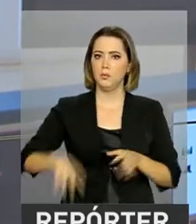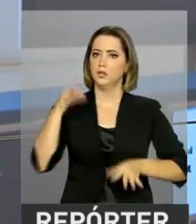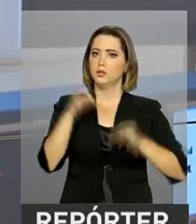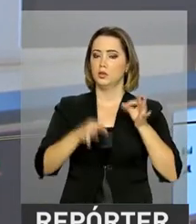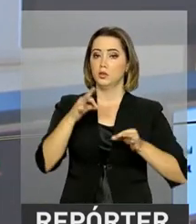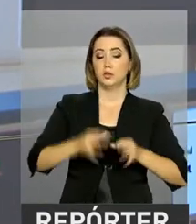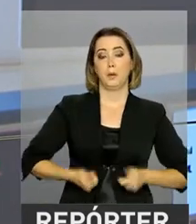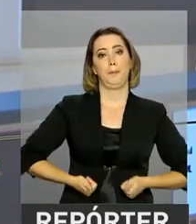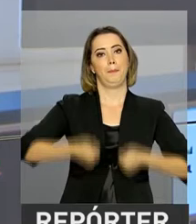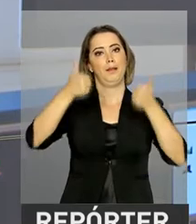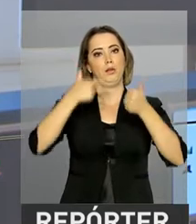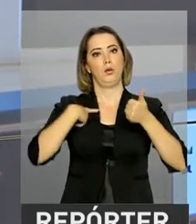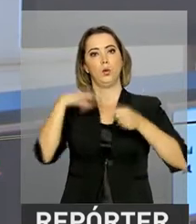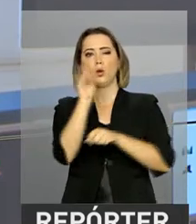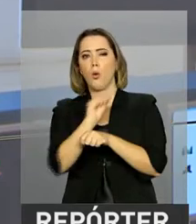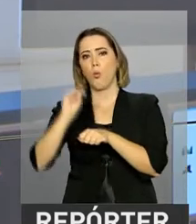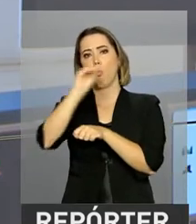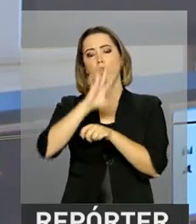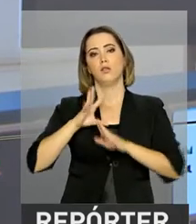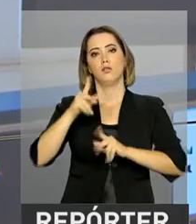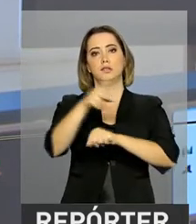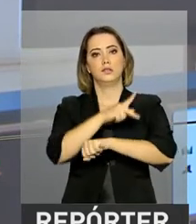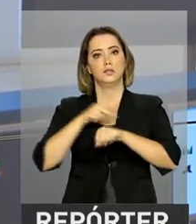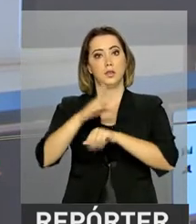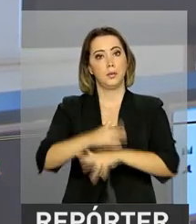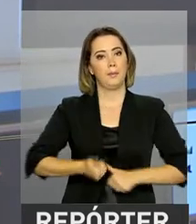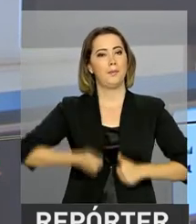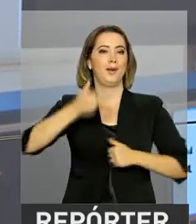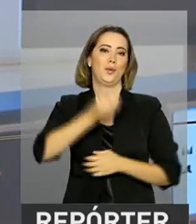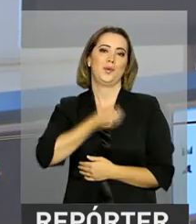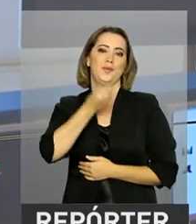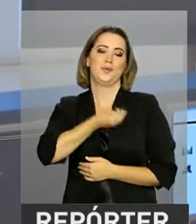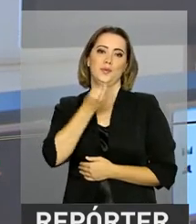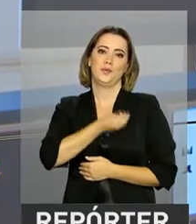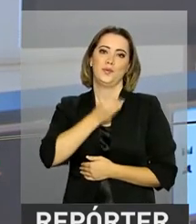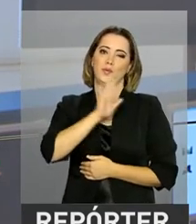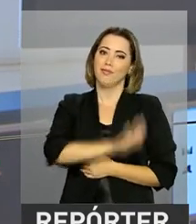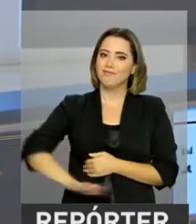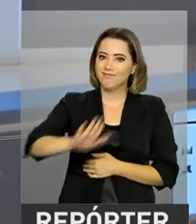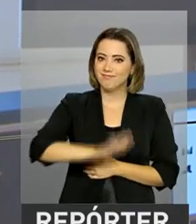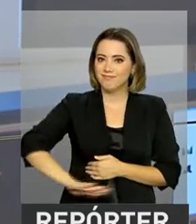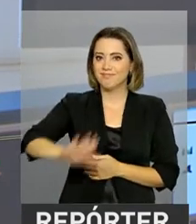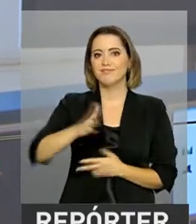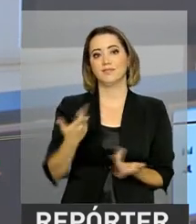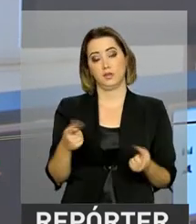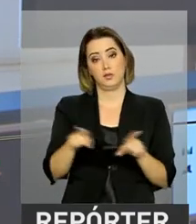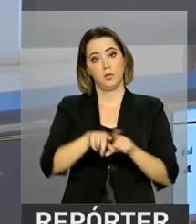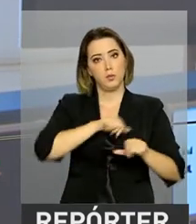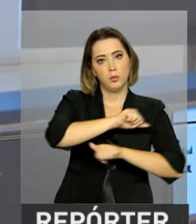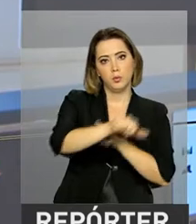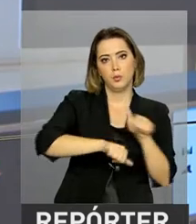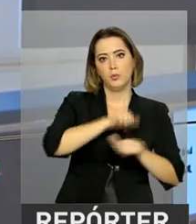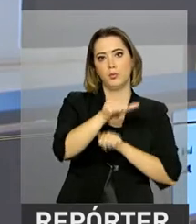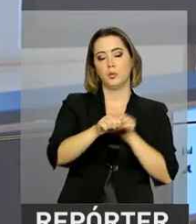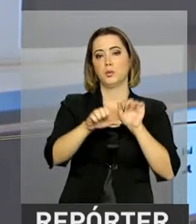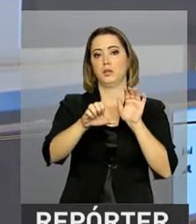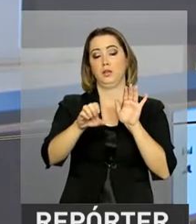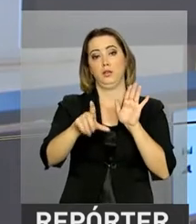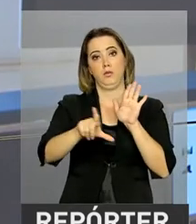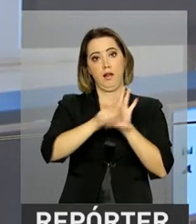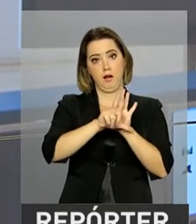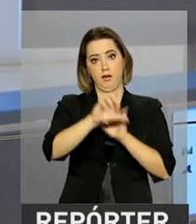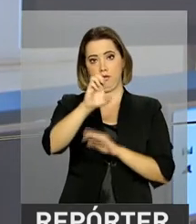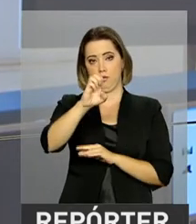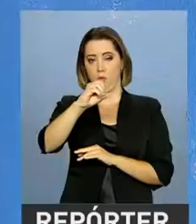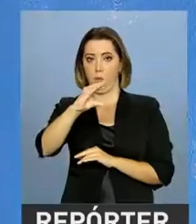apadrinhamento em todo o país e melhorar a qualidade de vida daqueles que mais precisam por meio de mudanças no Estatuto da Criança e do